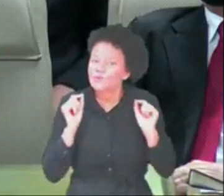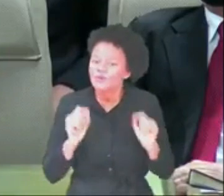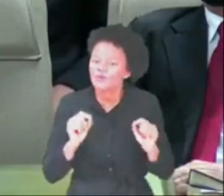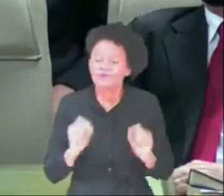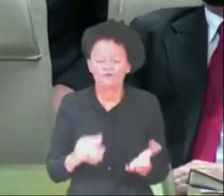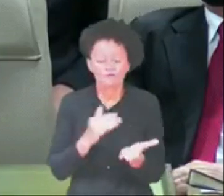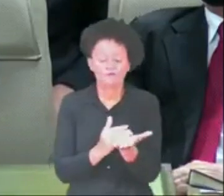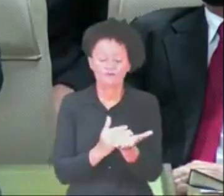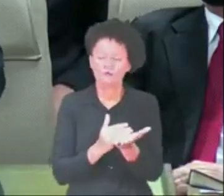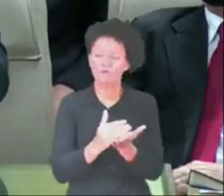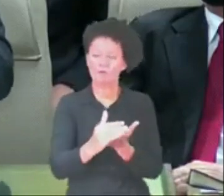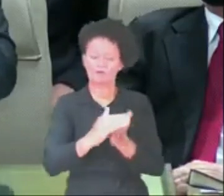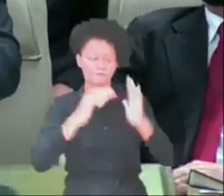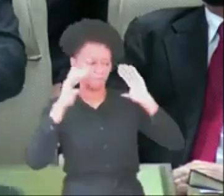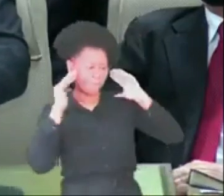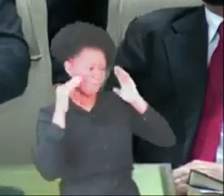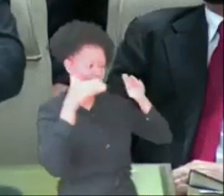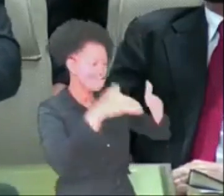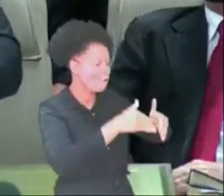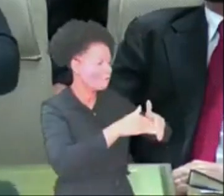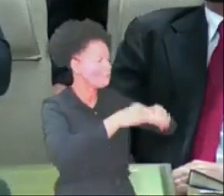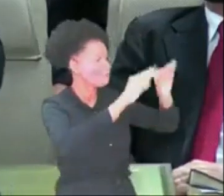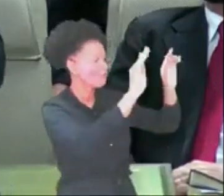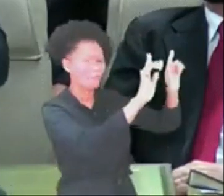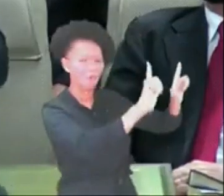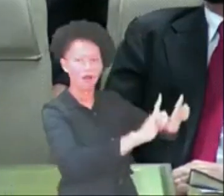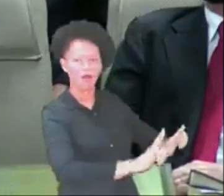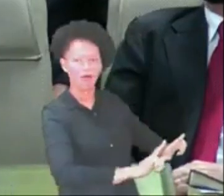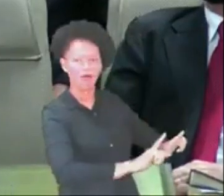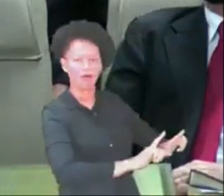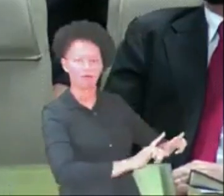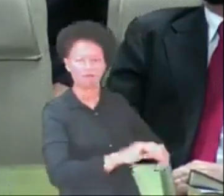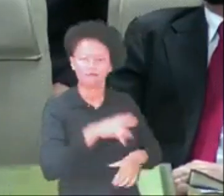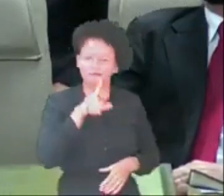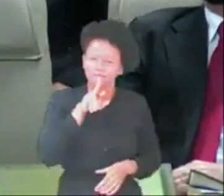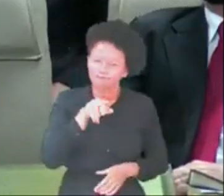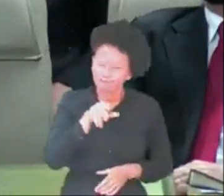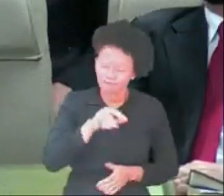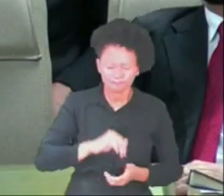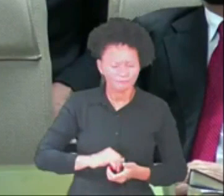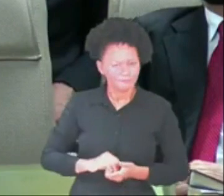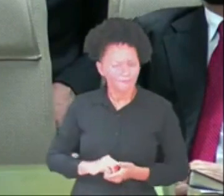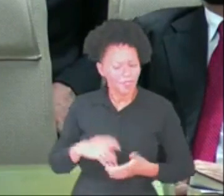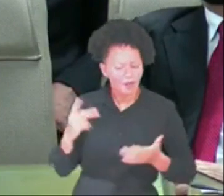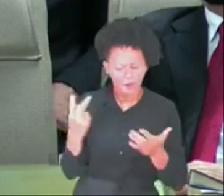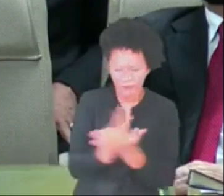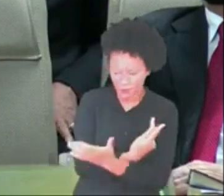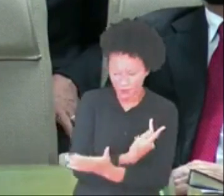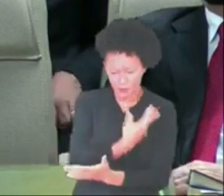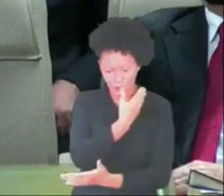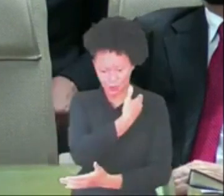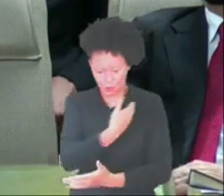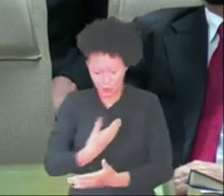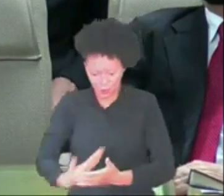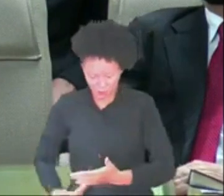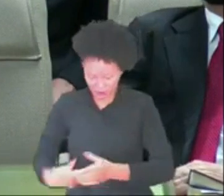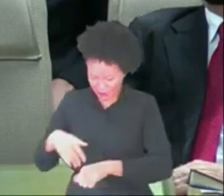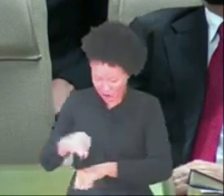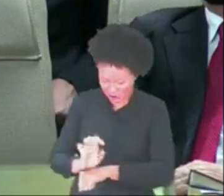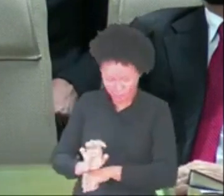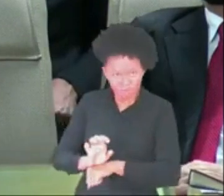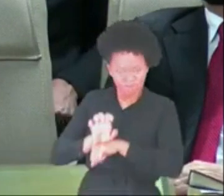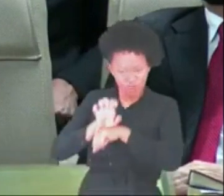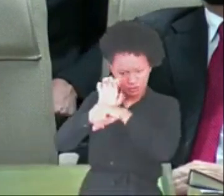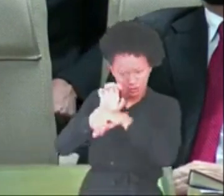culto de Baal. Irmão, quando o estado quer implantar uma